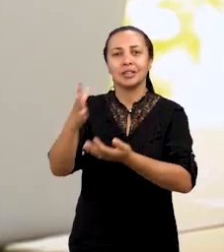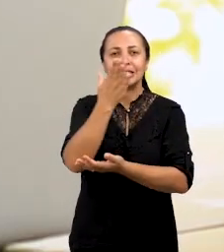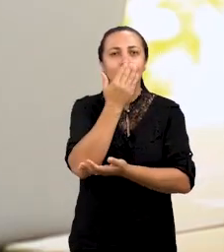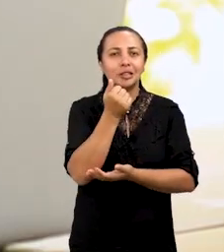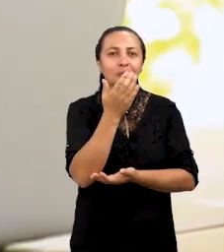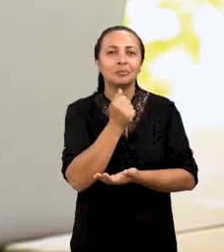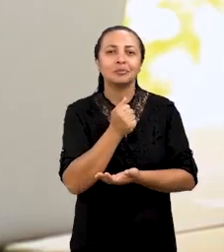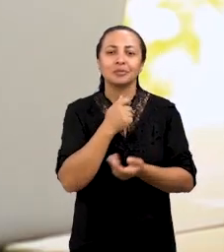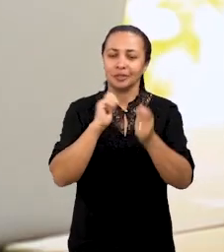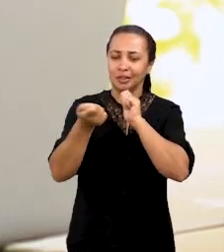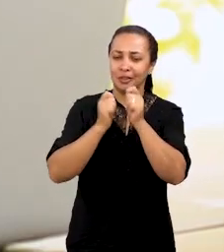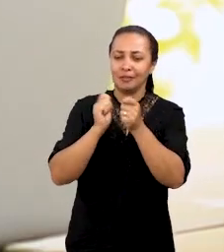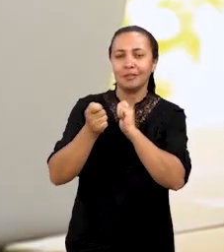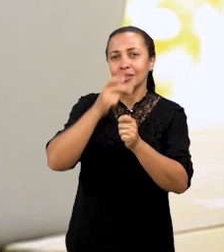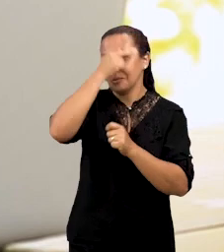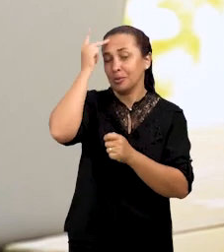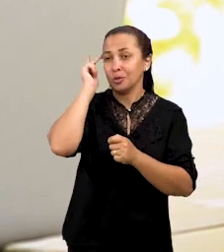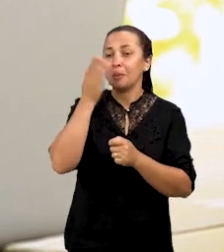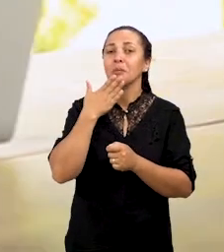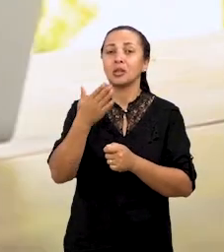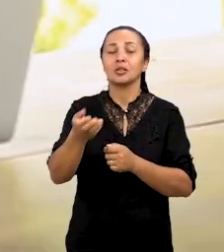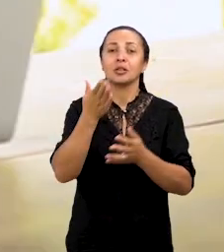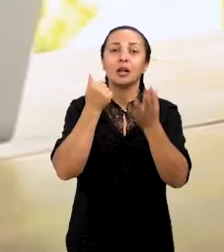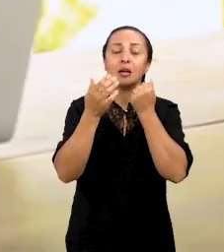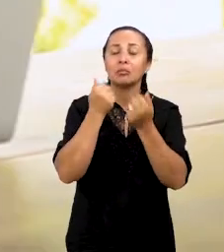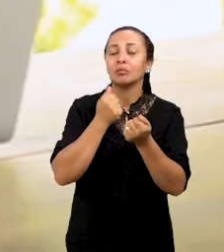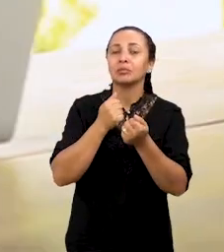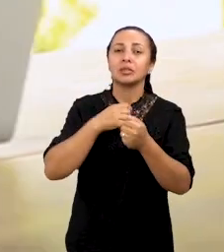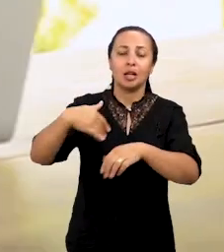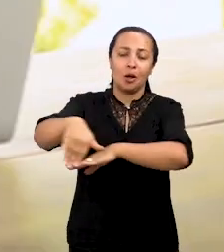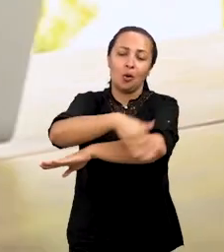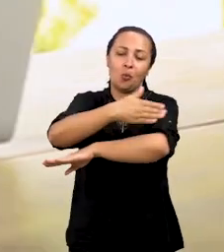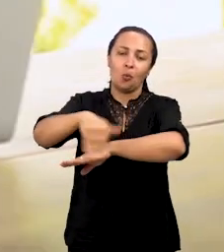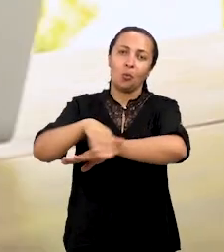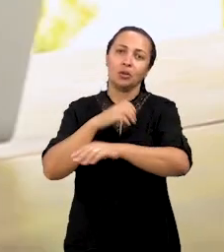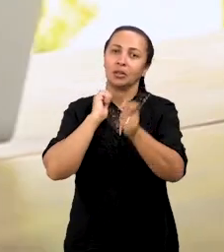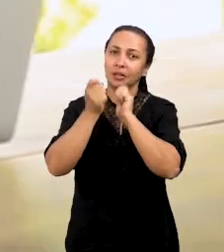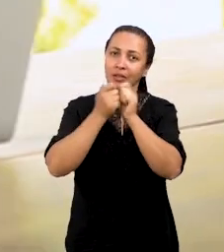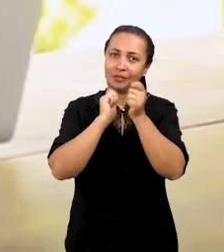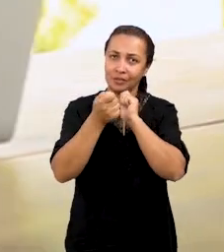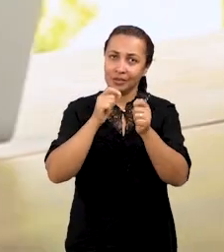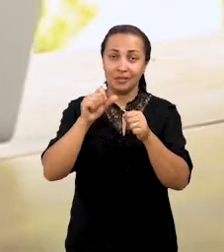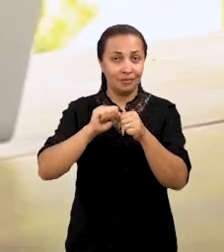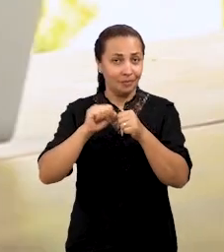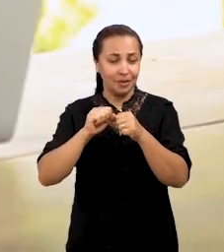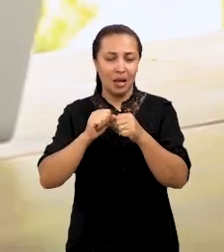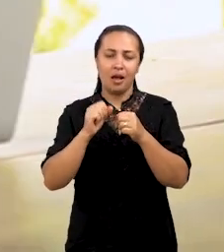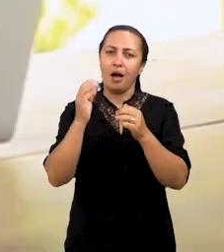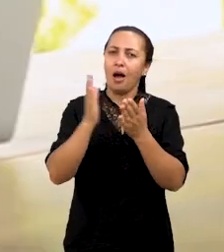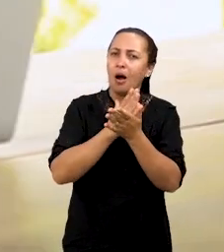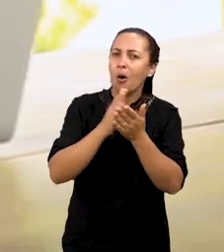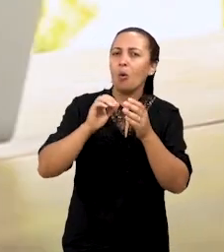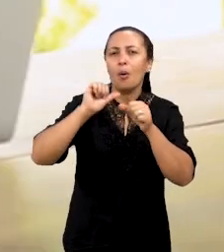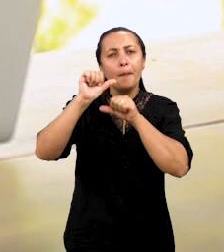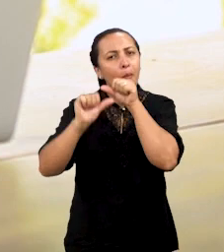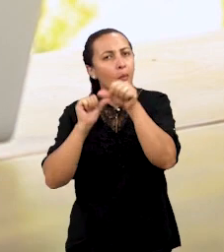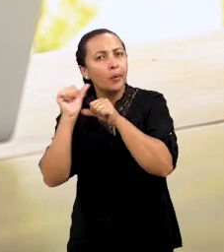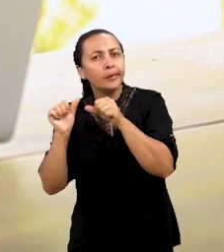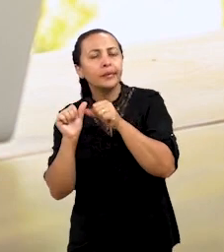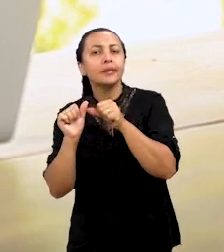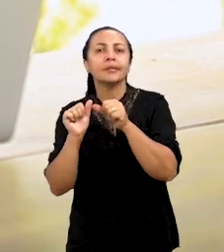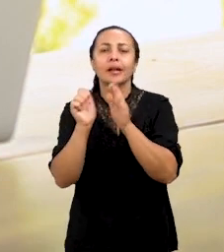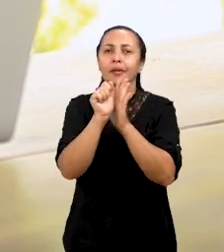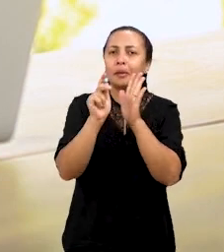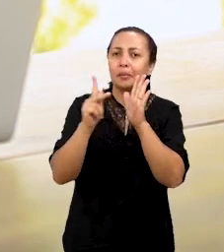pessoa que estava pedindo alimento na rua. Com o resultado dessas entrevistas, foram feitas modificações na ferramenta para se